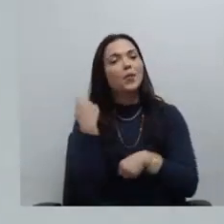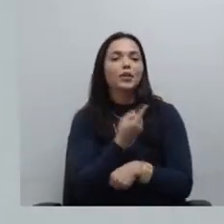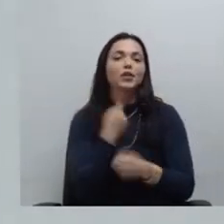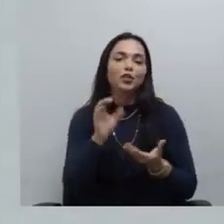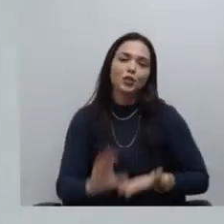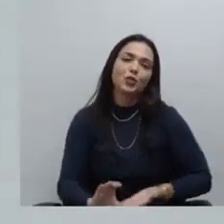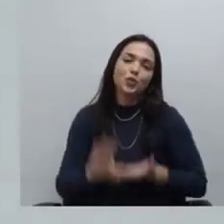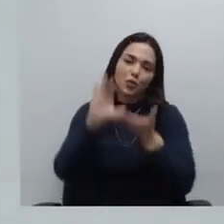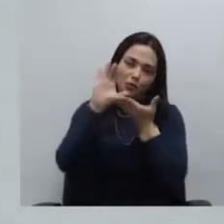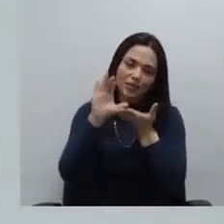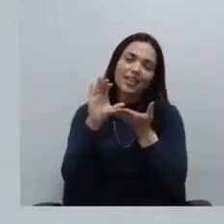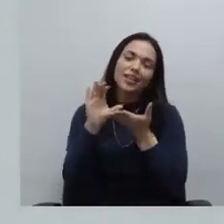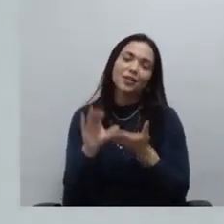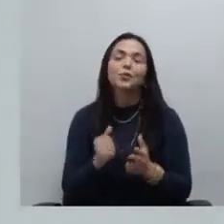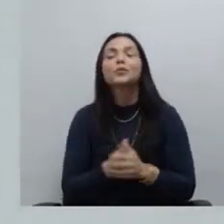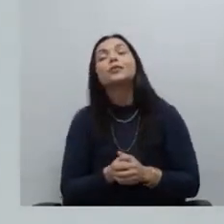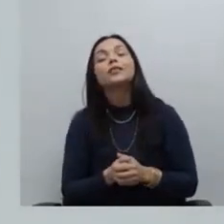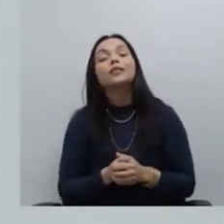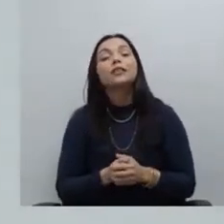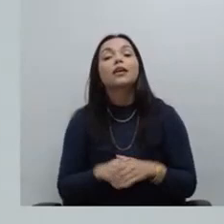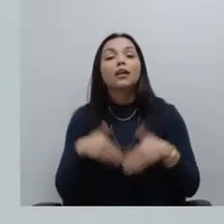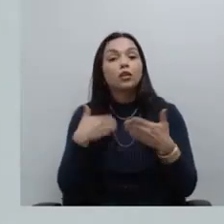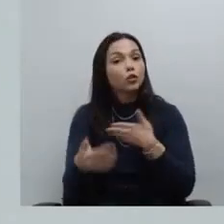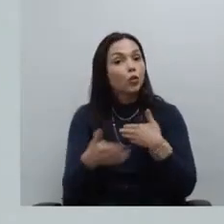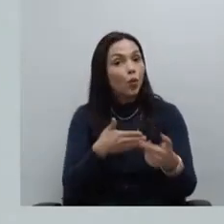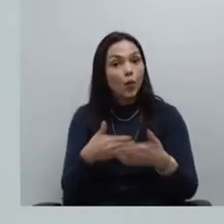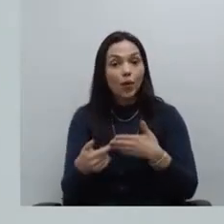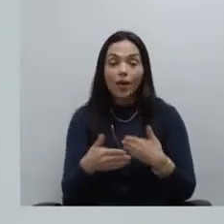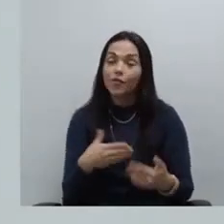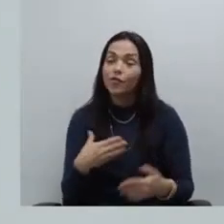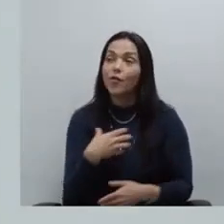conselheiros e conselheiras de qualquer forma eu